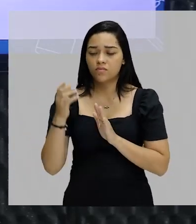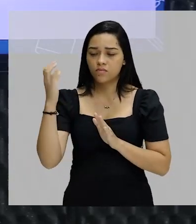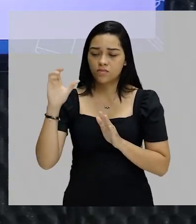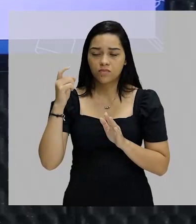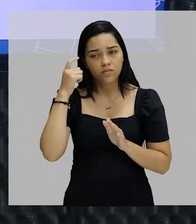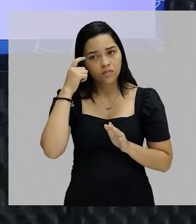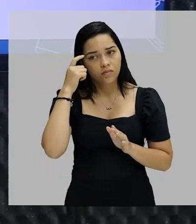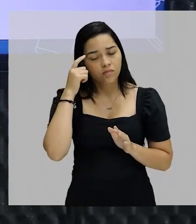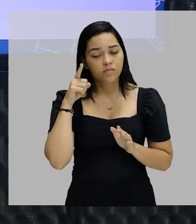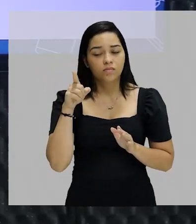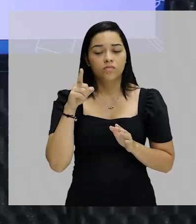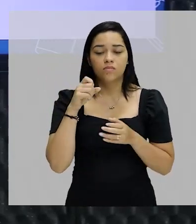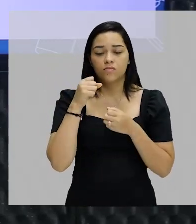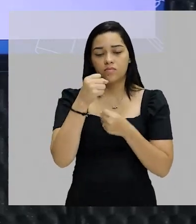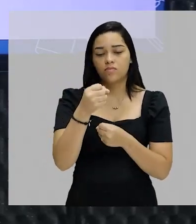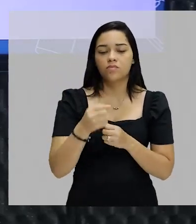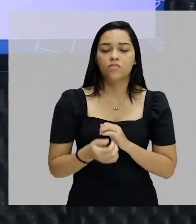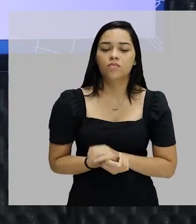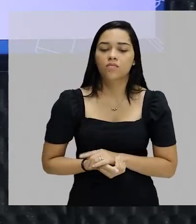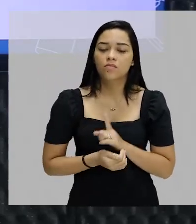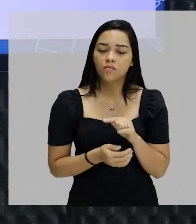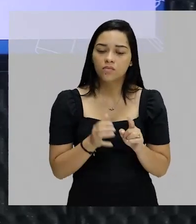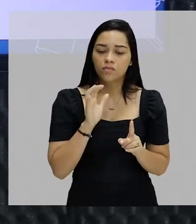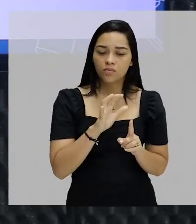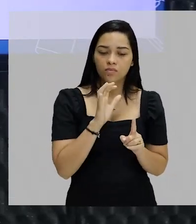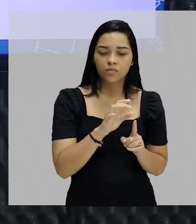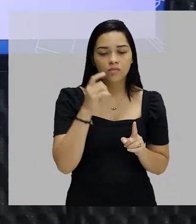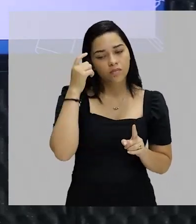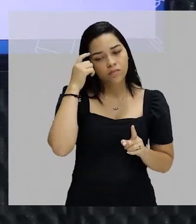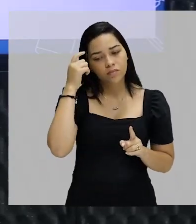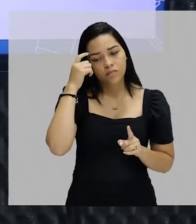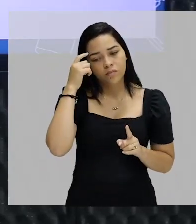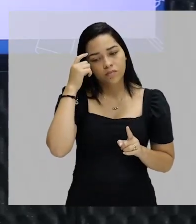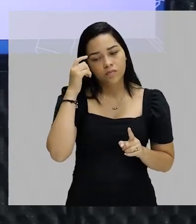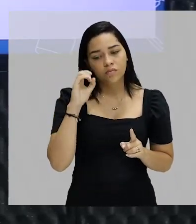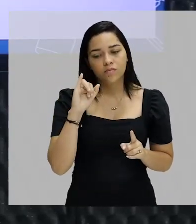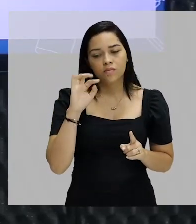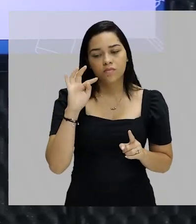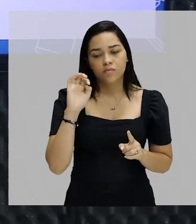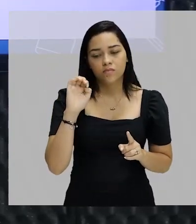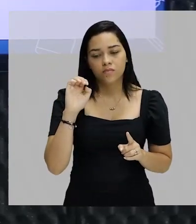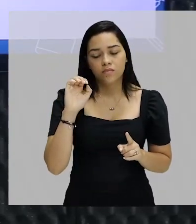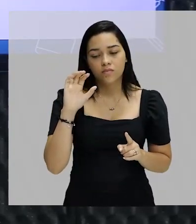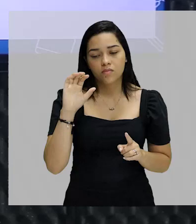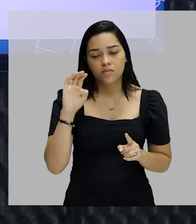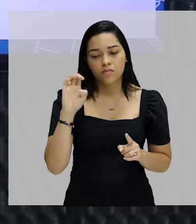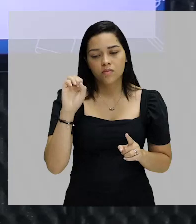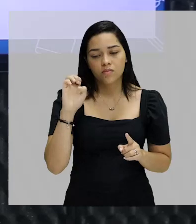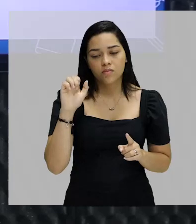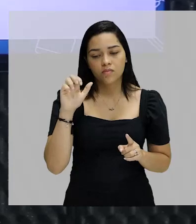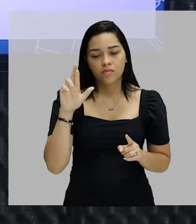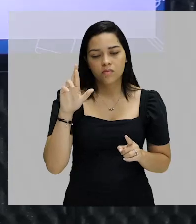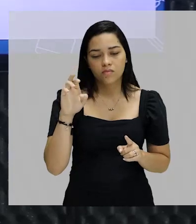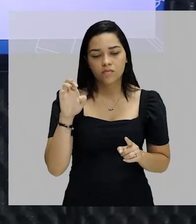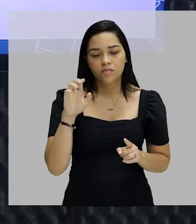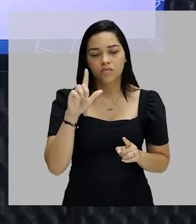sobre as ideias que ele defendia. Ele foi fortemente influenciado pelas ideias do criminólogo italiano